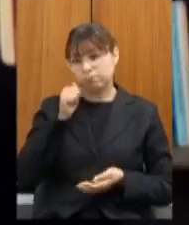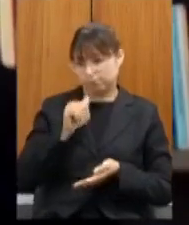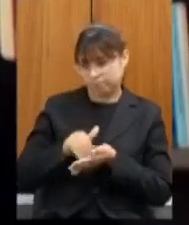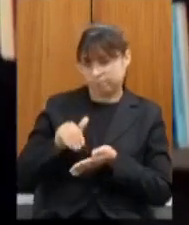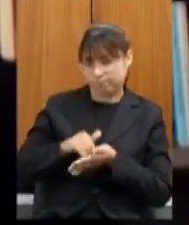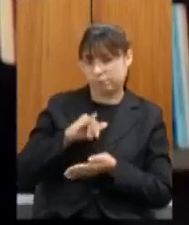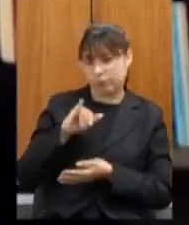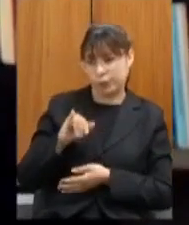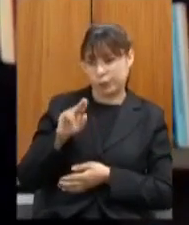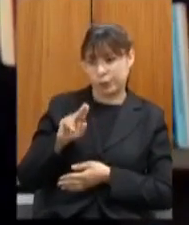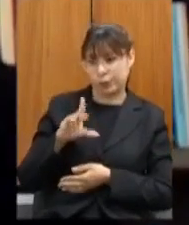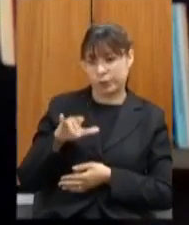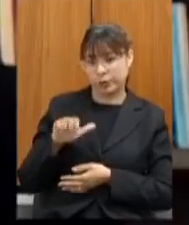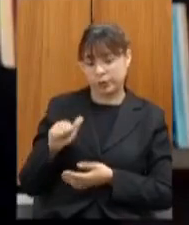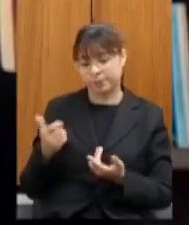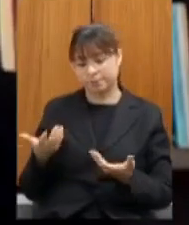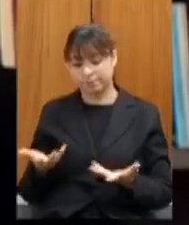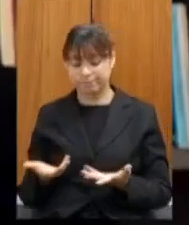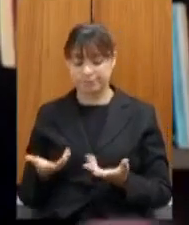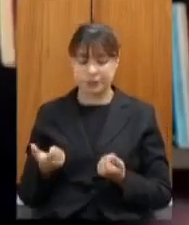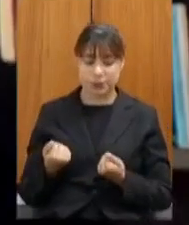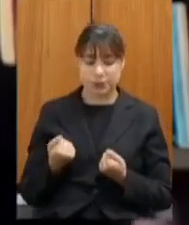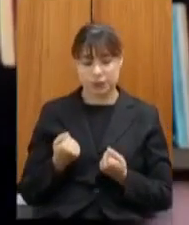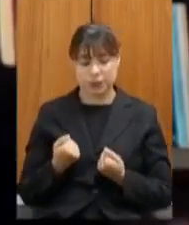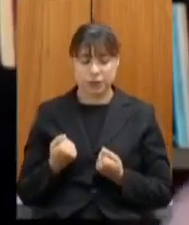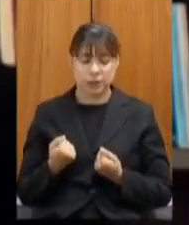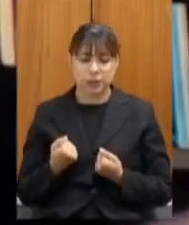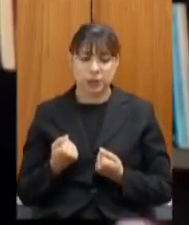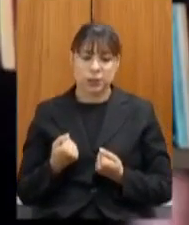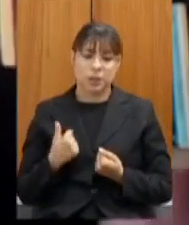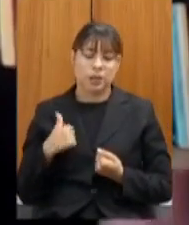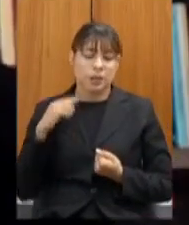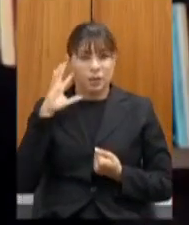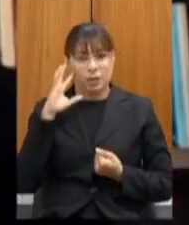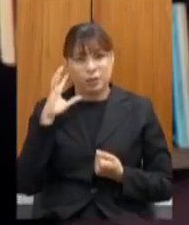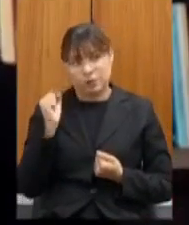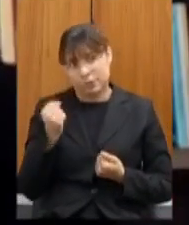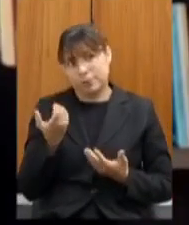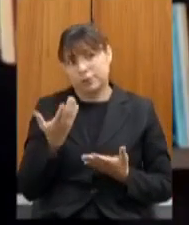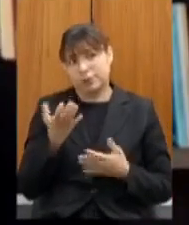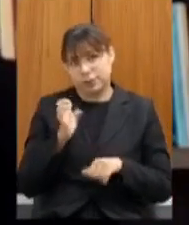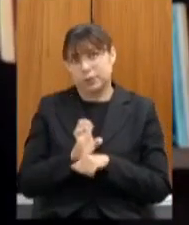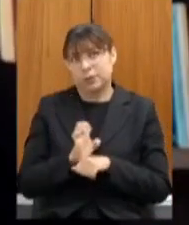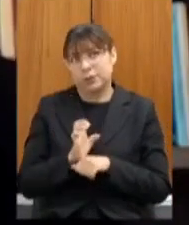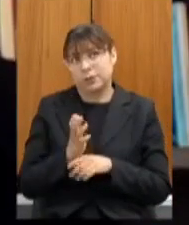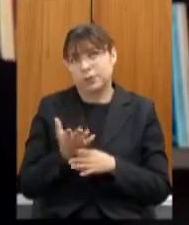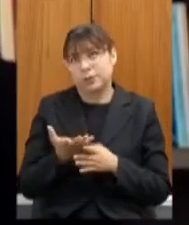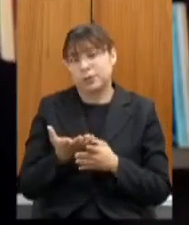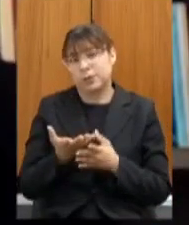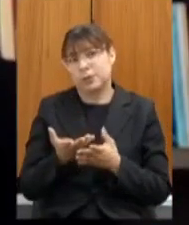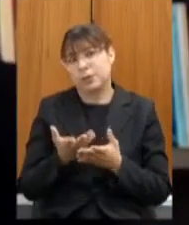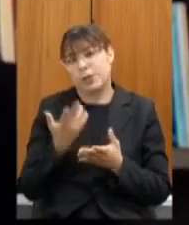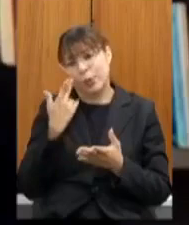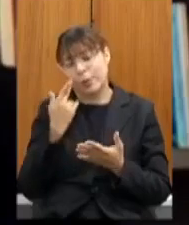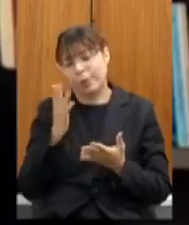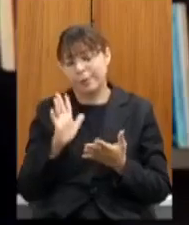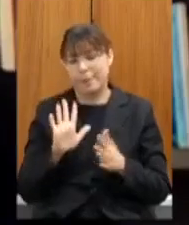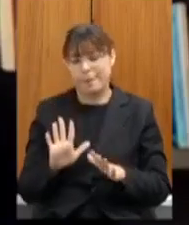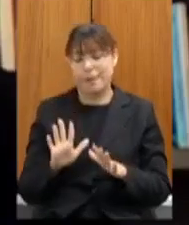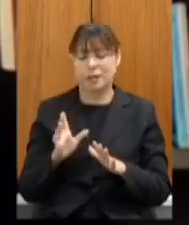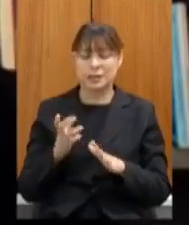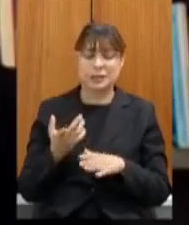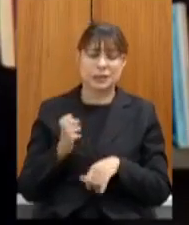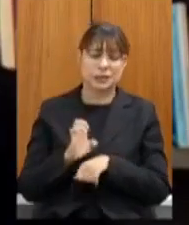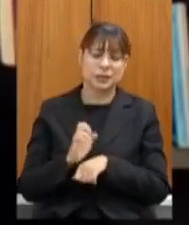que o estado e isso é normal ainda trabalha com medidas